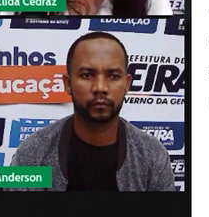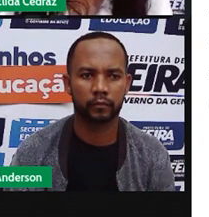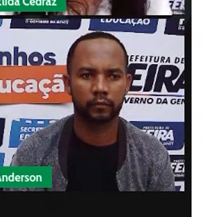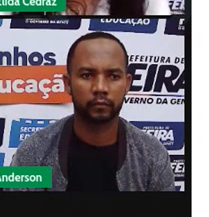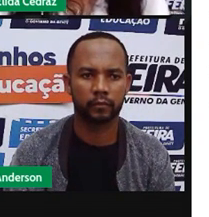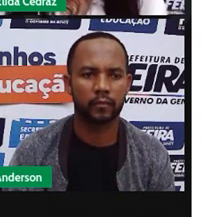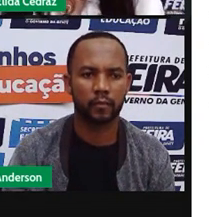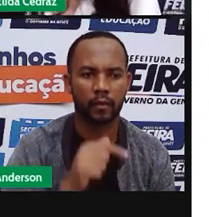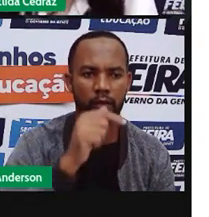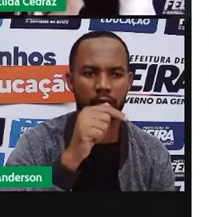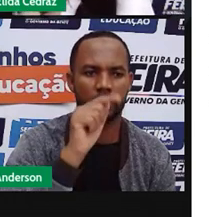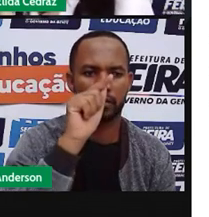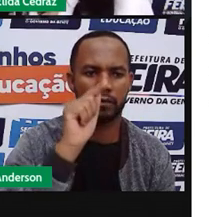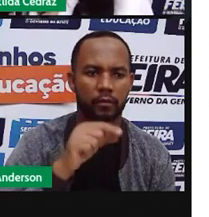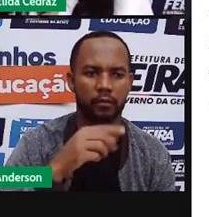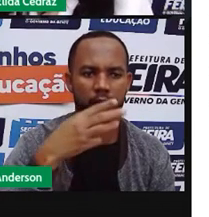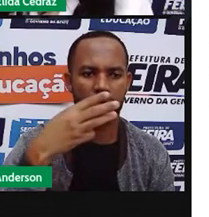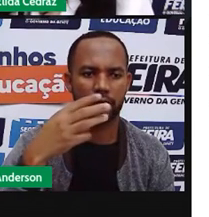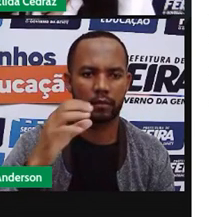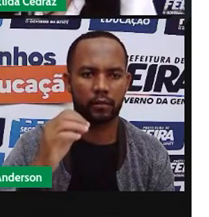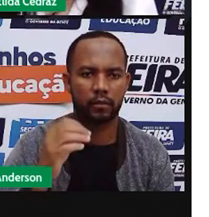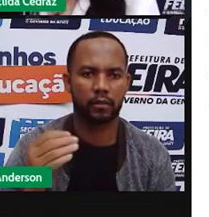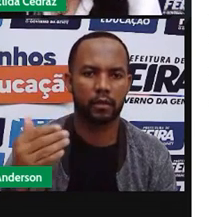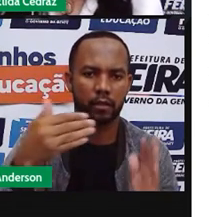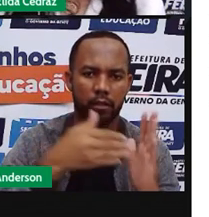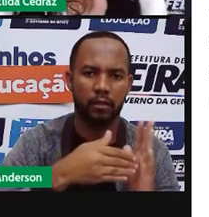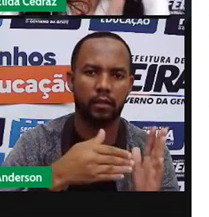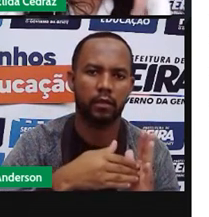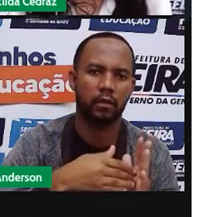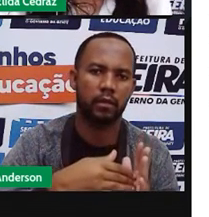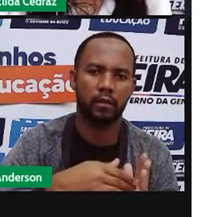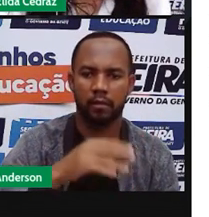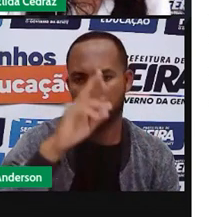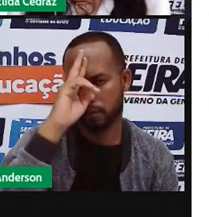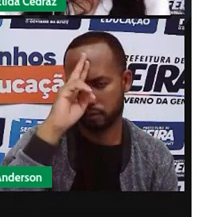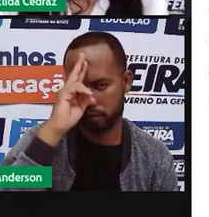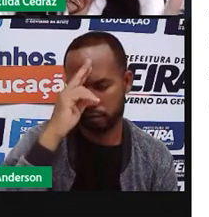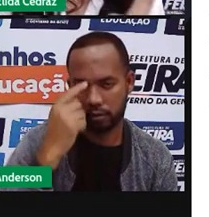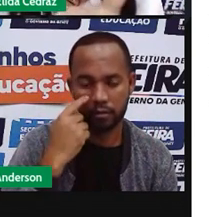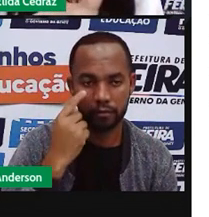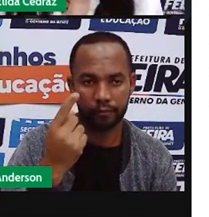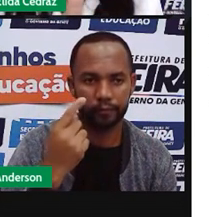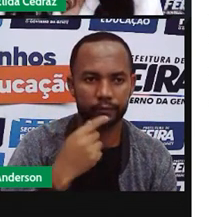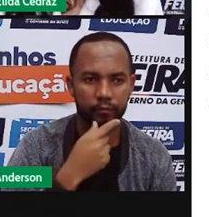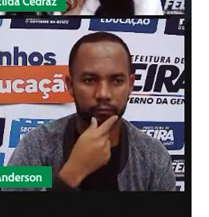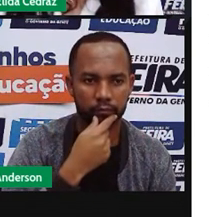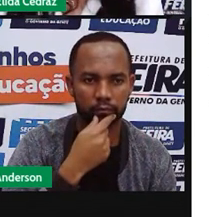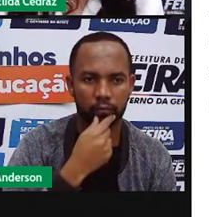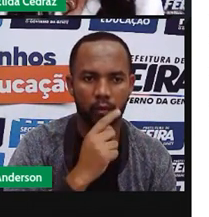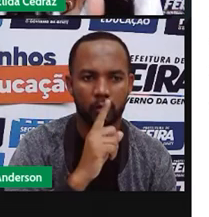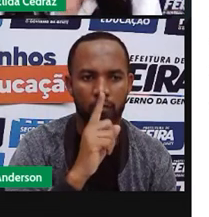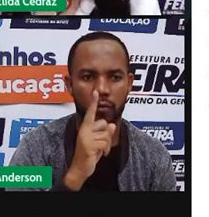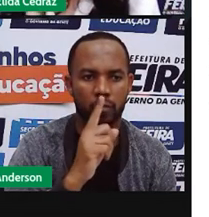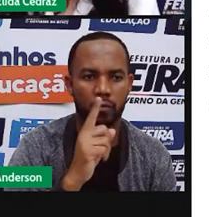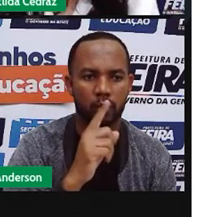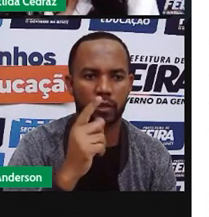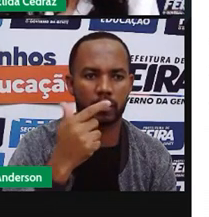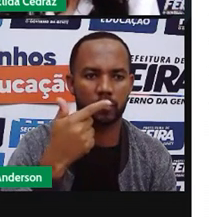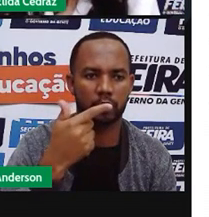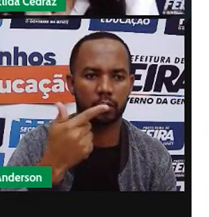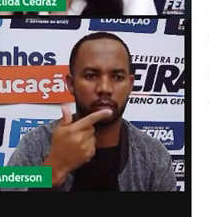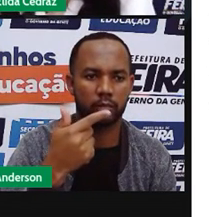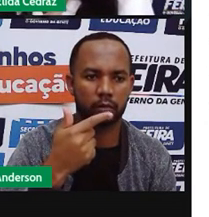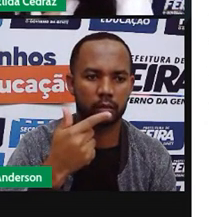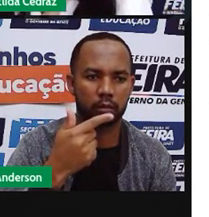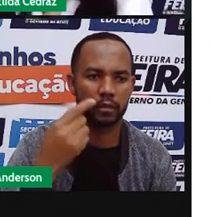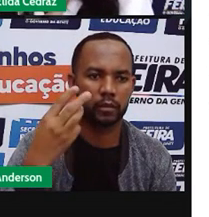sete e trinta até as doze vamos contar uma duas